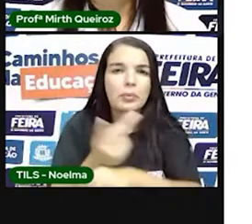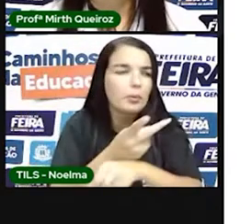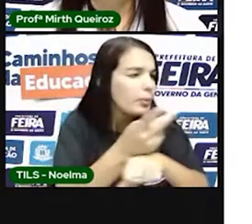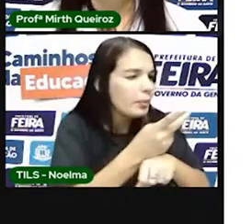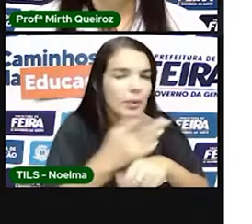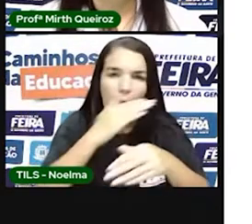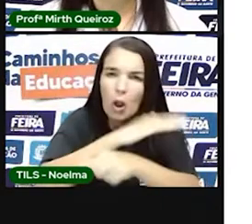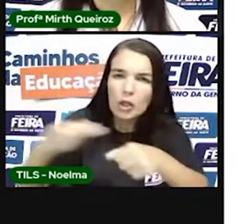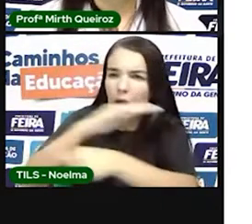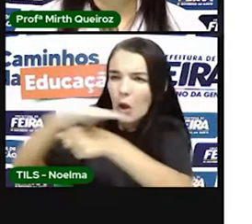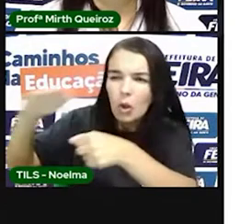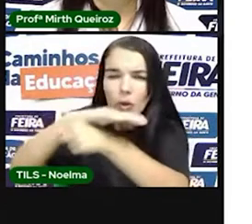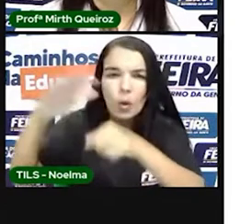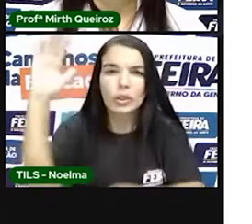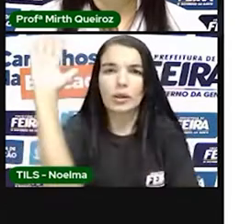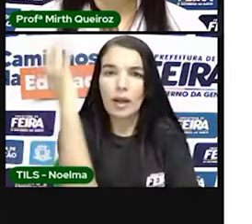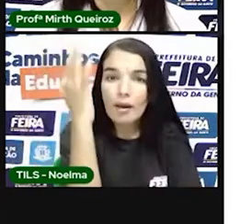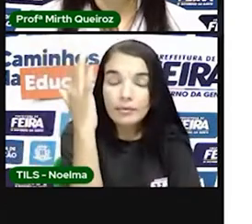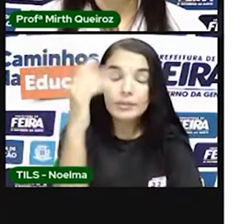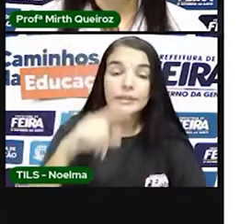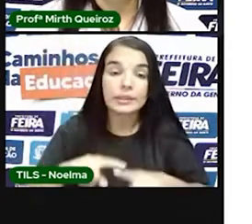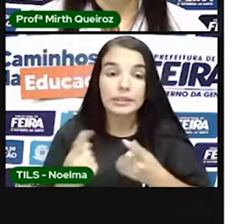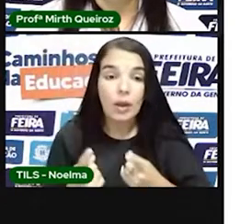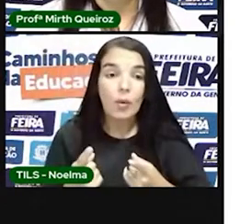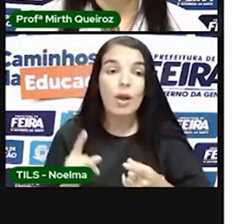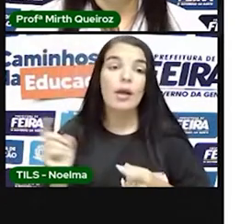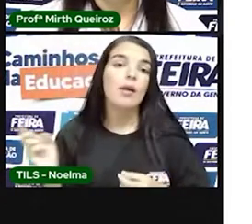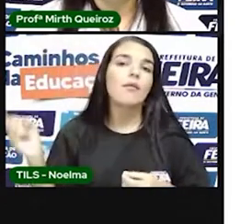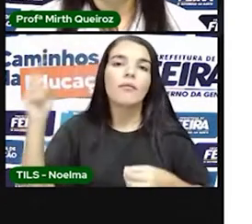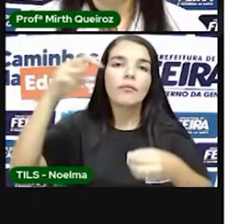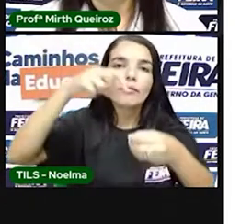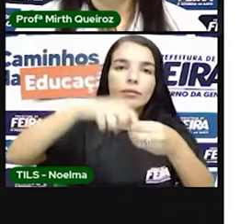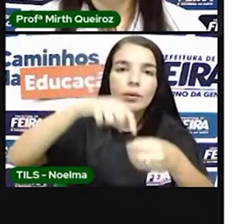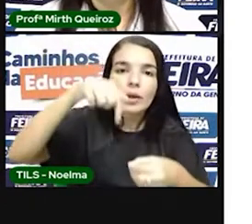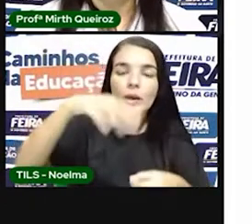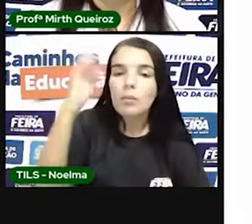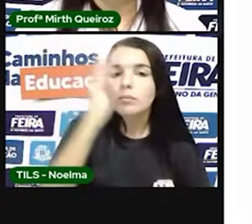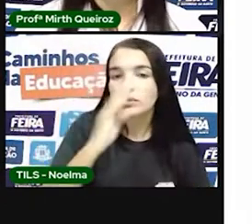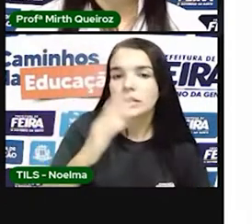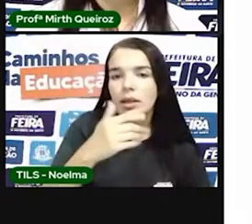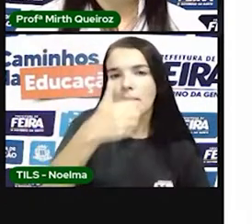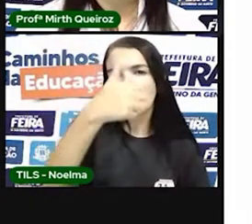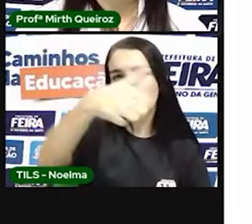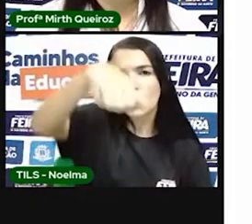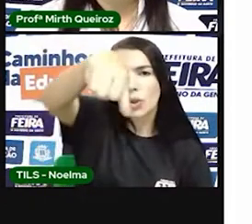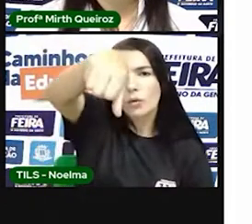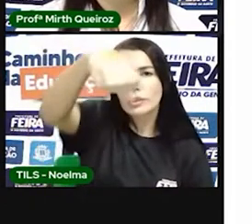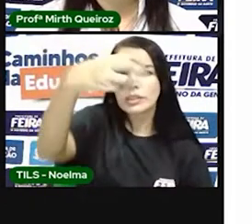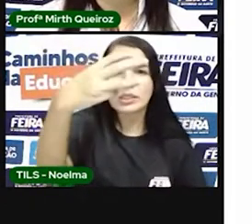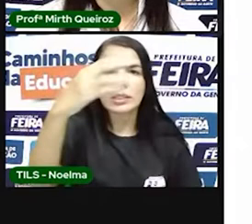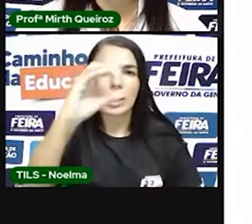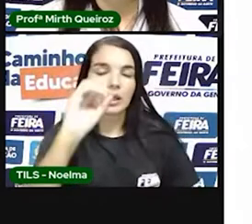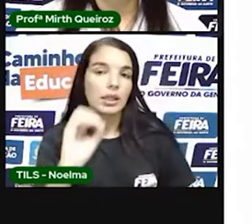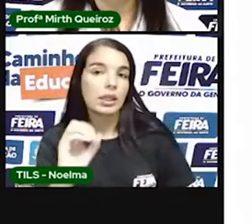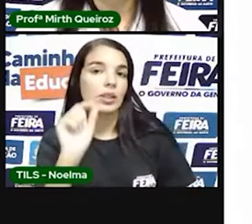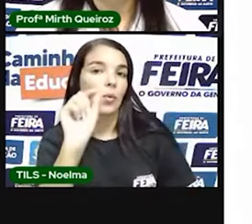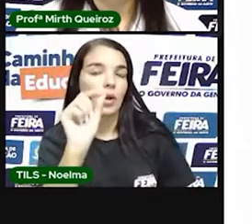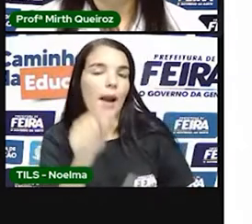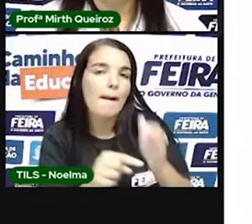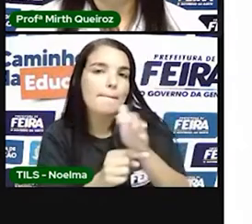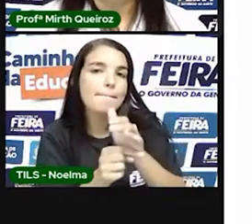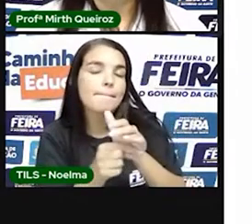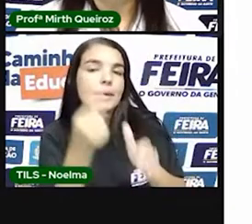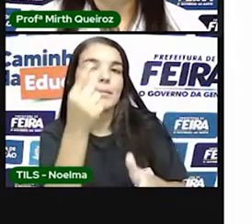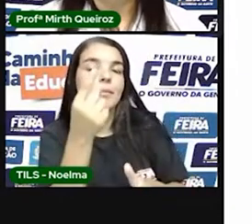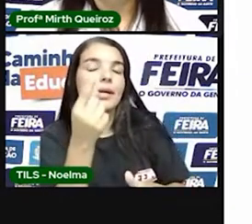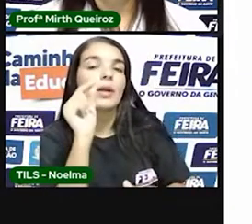para lucrarem. E aí, para o Brasil lá, em 1930, as primeiras mudas